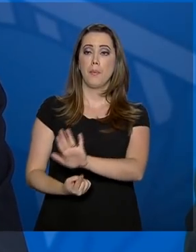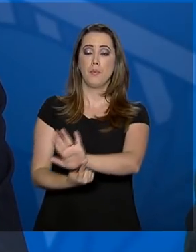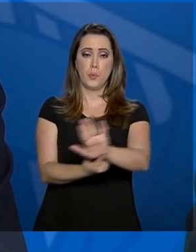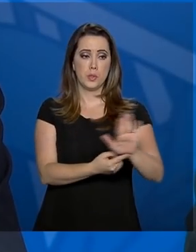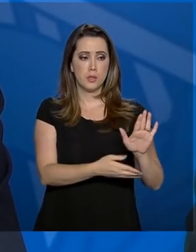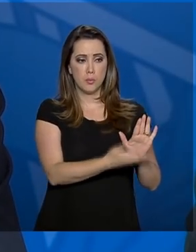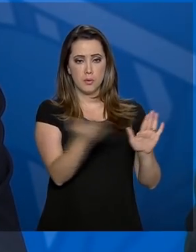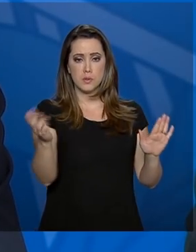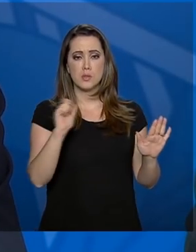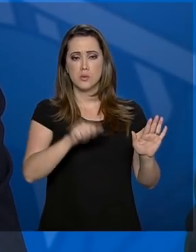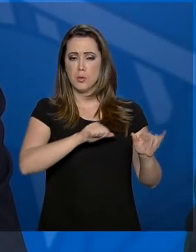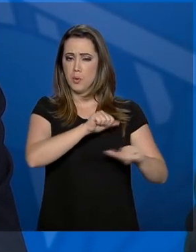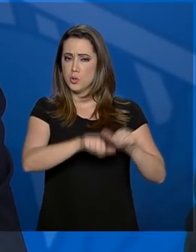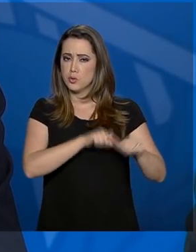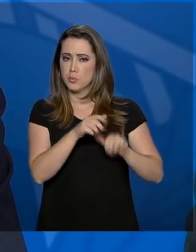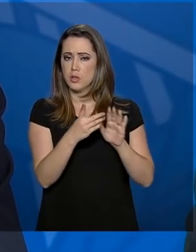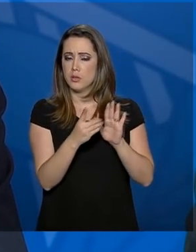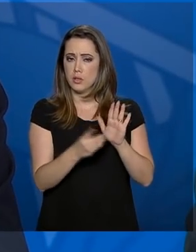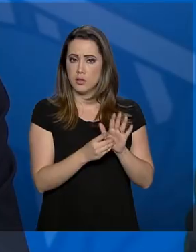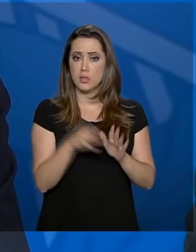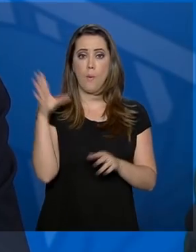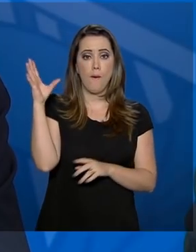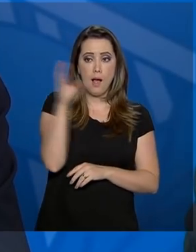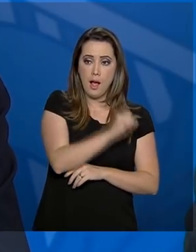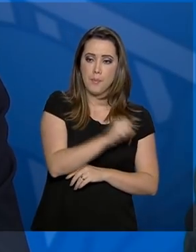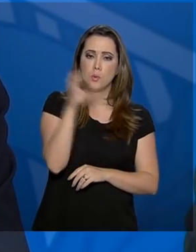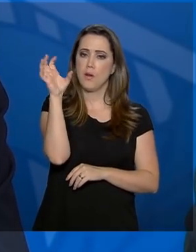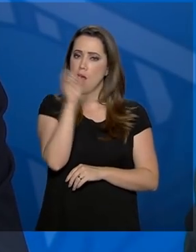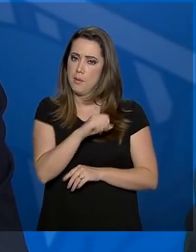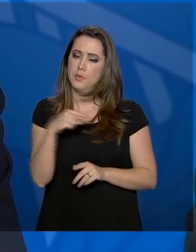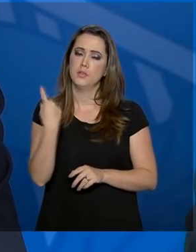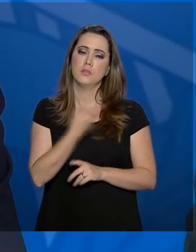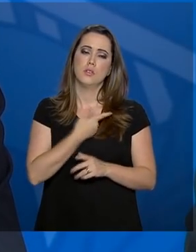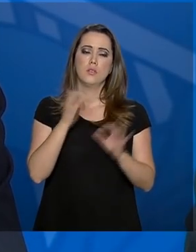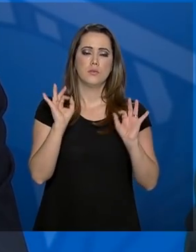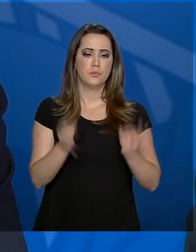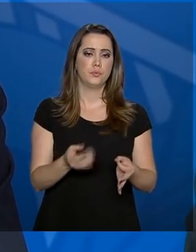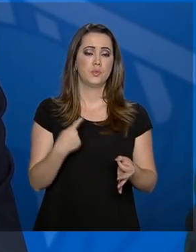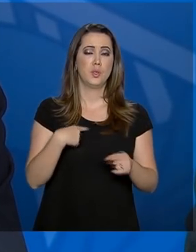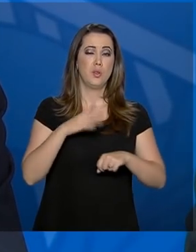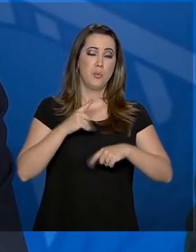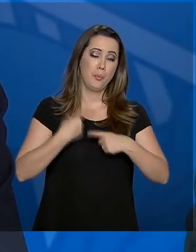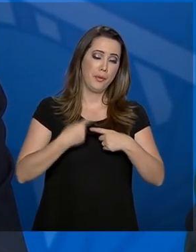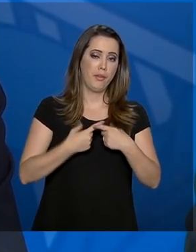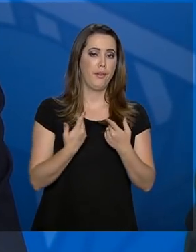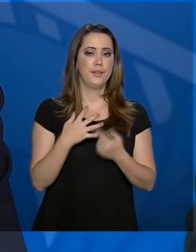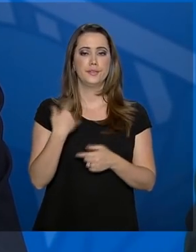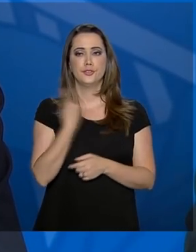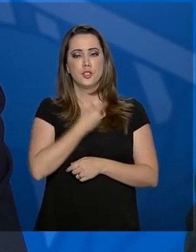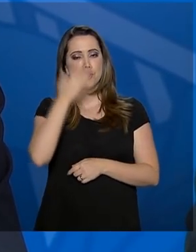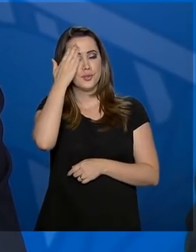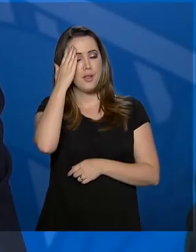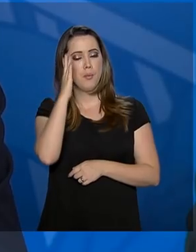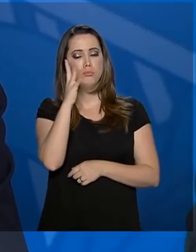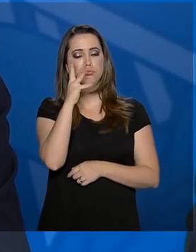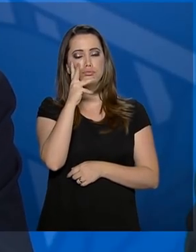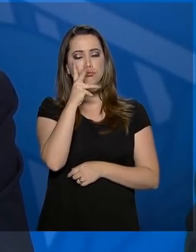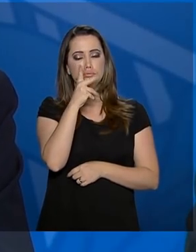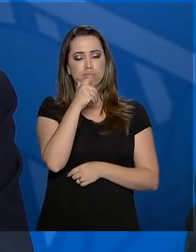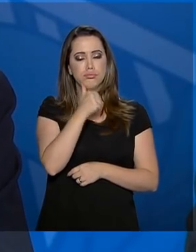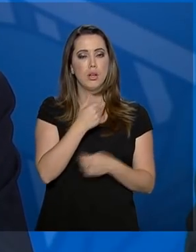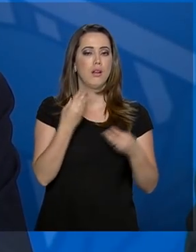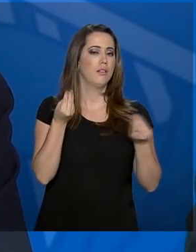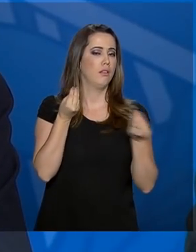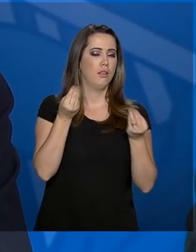nós faremos rapidamente e atenderemos os senhores. Porque nós sabemos de quanto demora um projeto de lei para caminhar